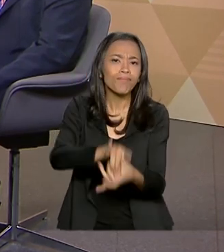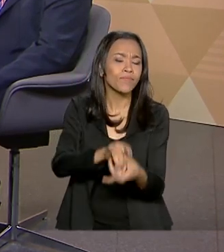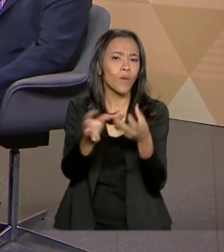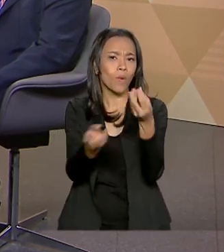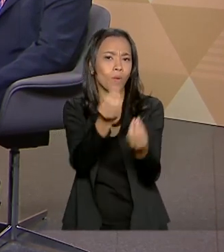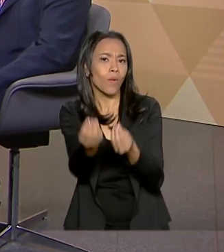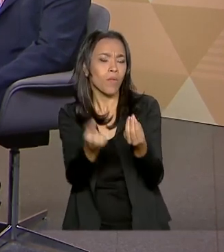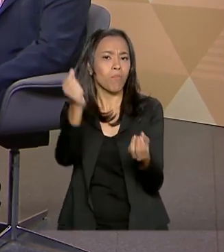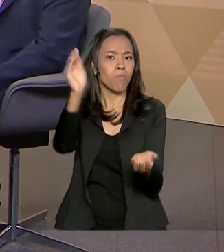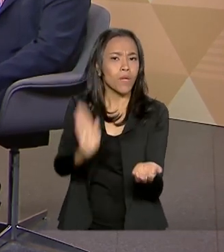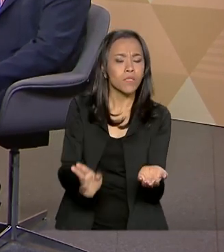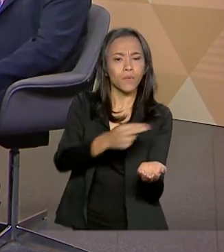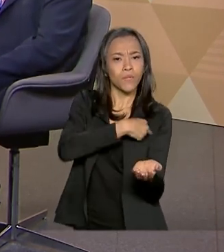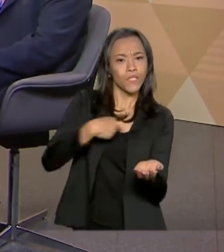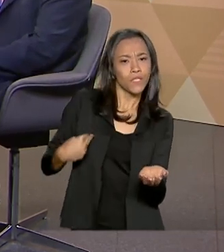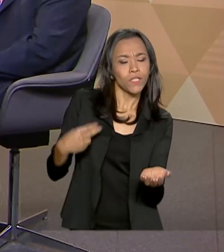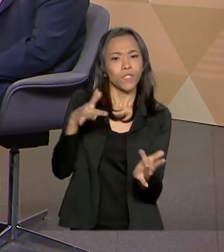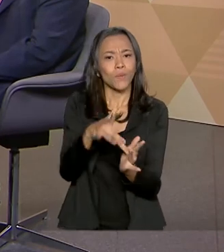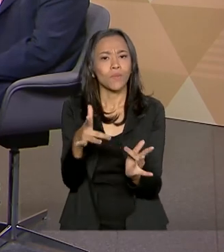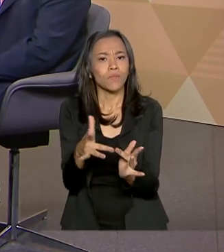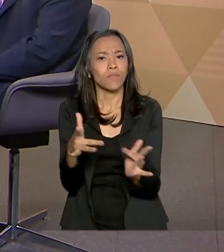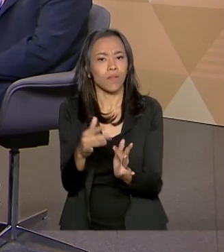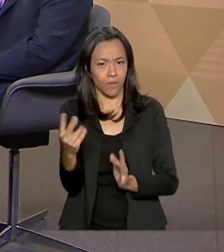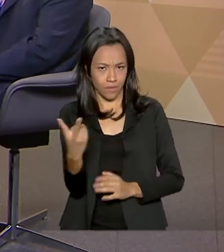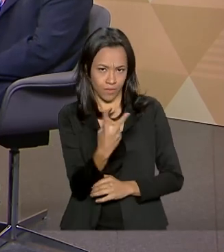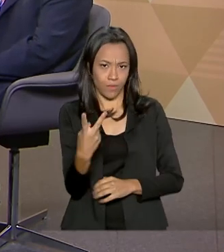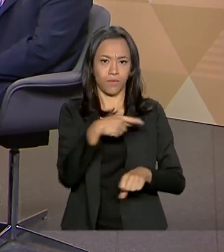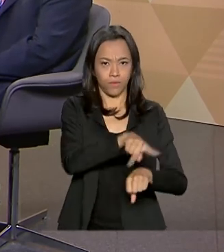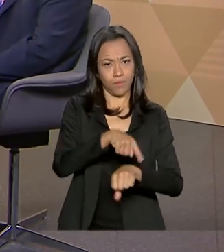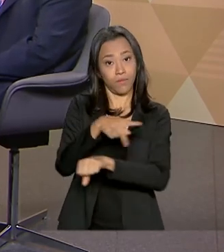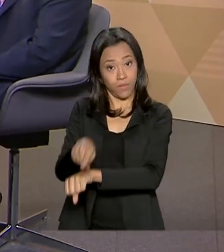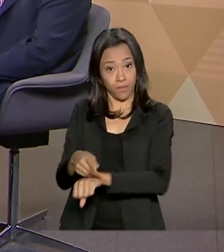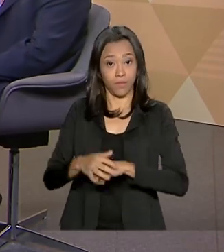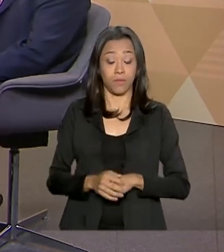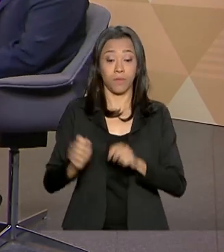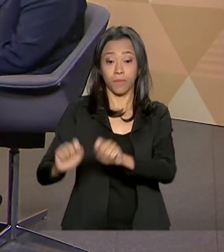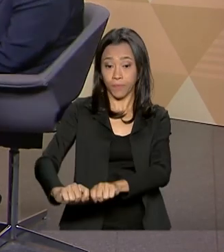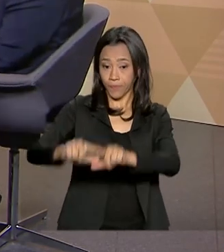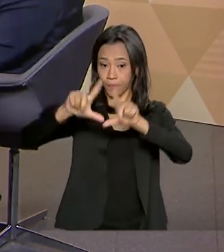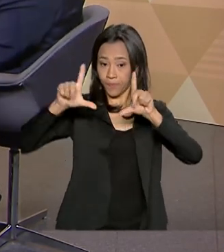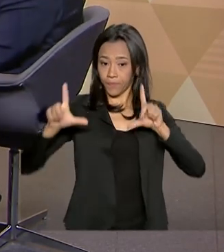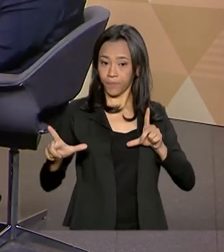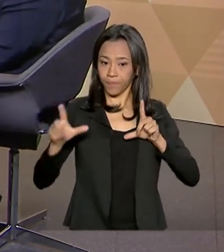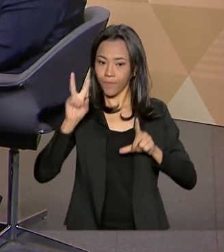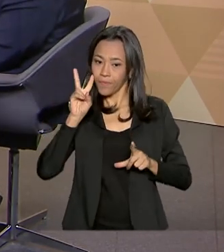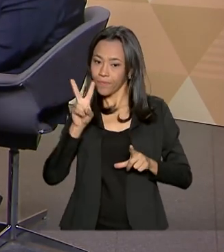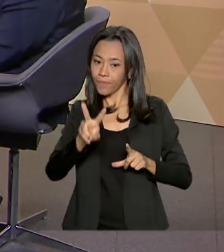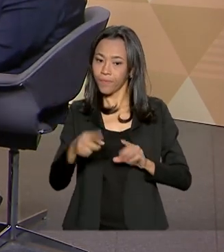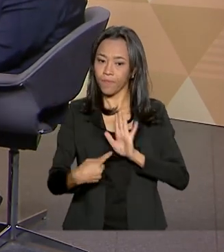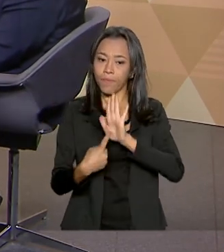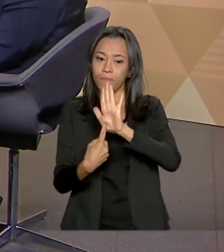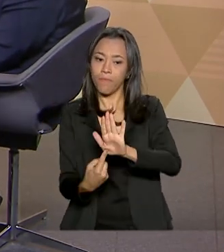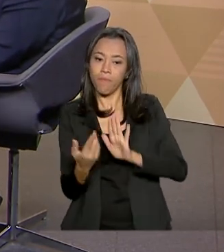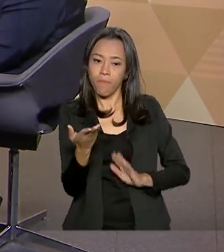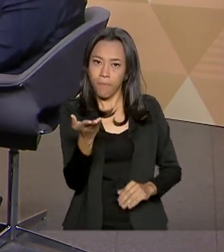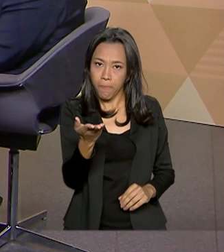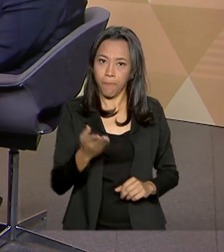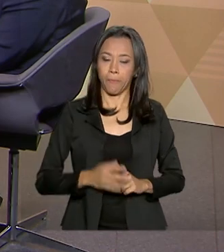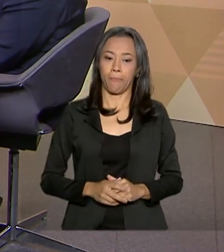Brasil e da China e das relações entre os dois países. A primeira arte que nós vamos mostrar aqui,